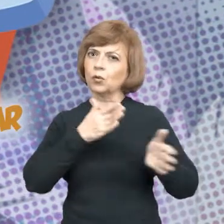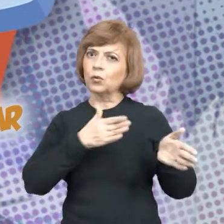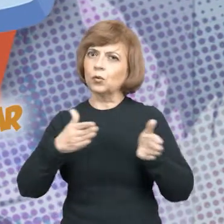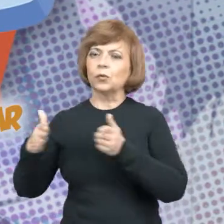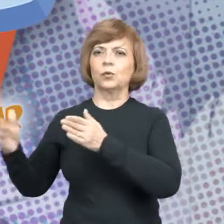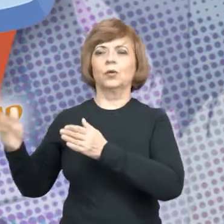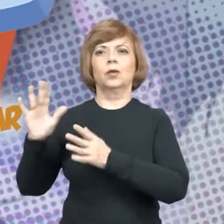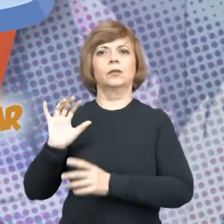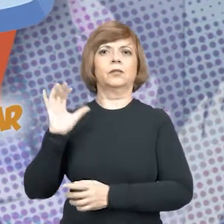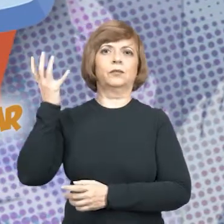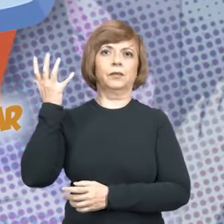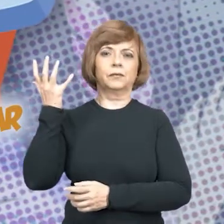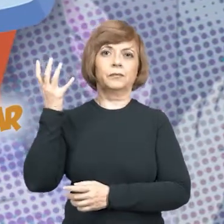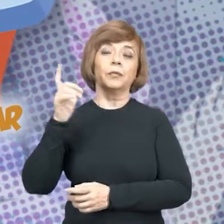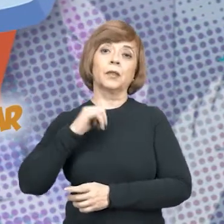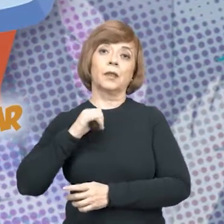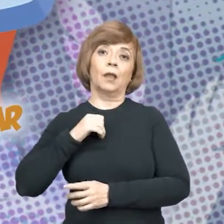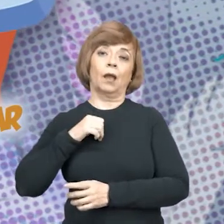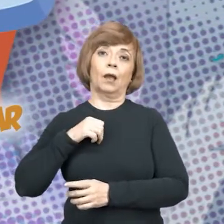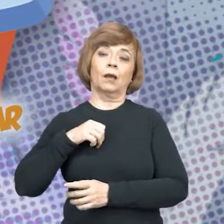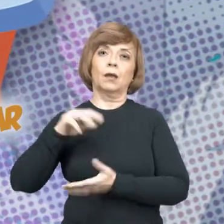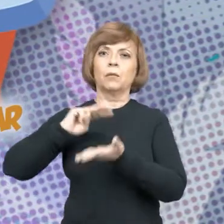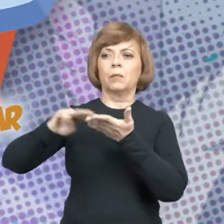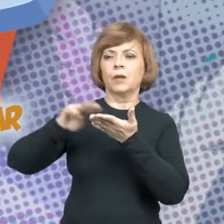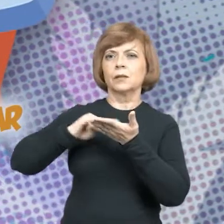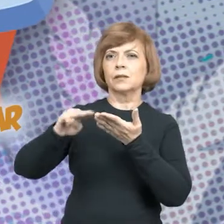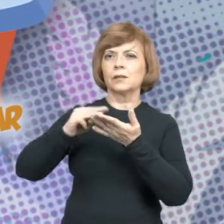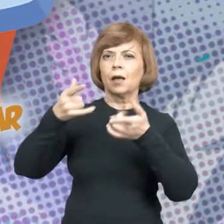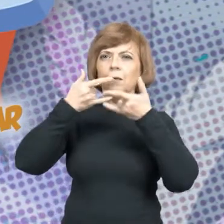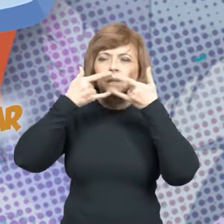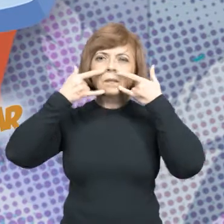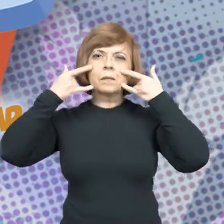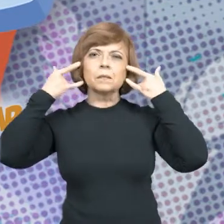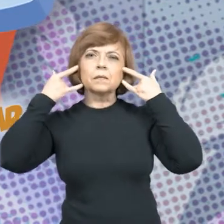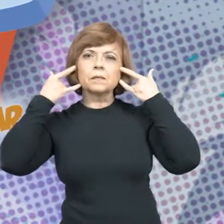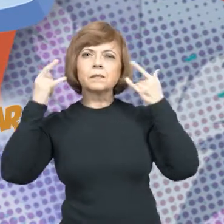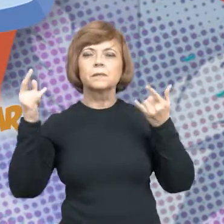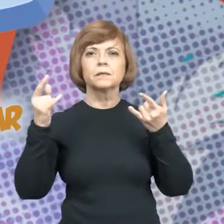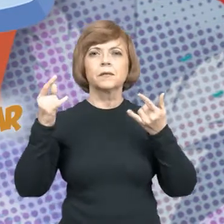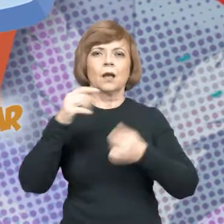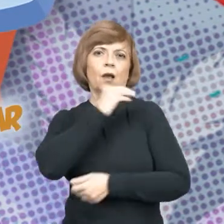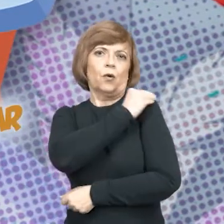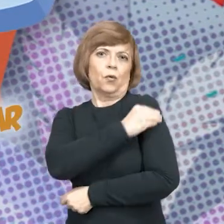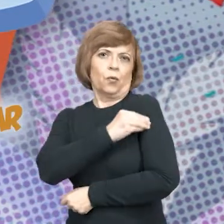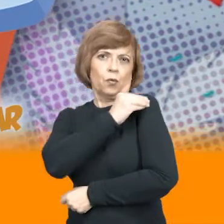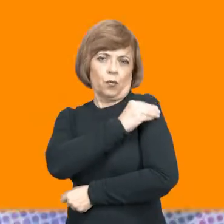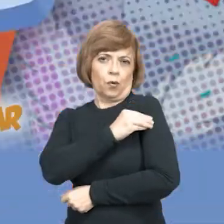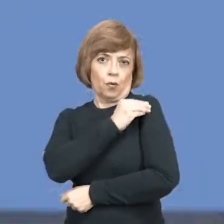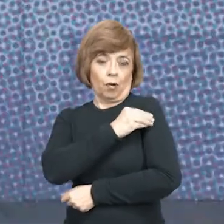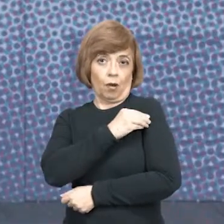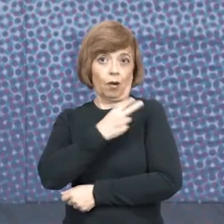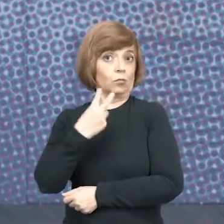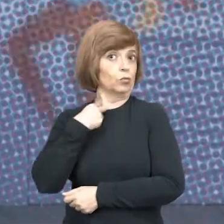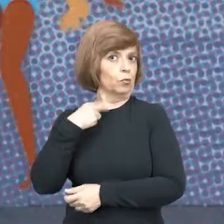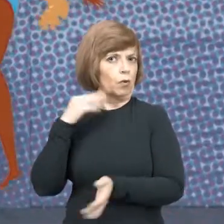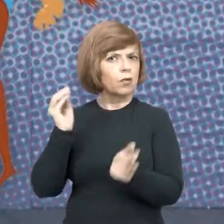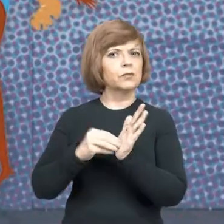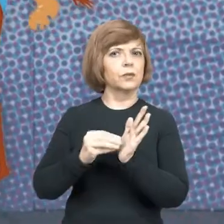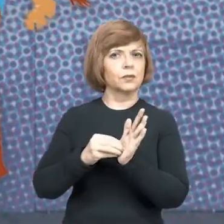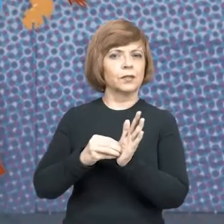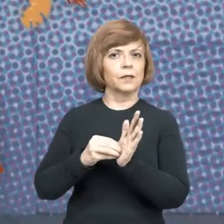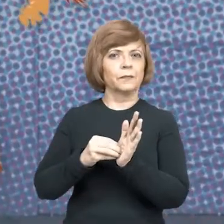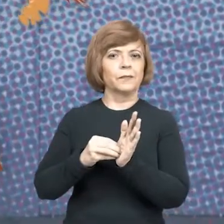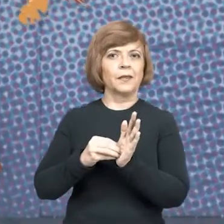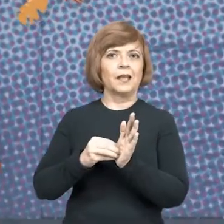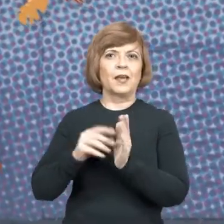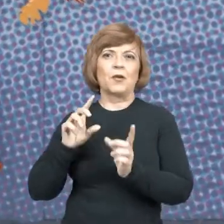evento. São mensagens como máscara e álcool gel, adereços que não podem faltar no Carnaval e, para um